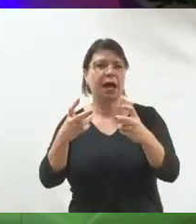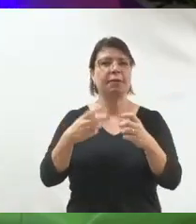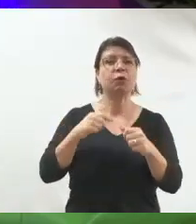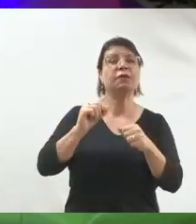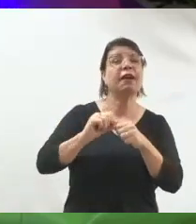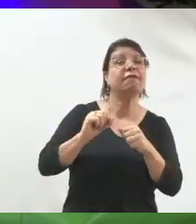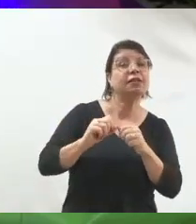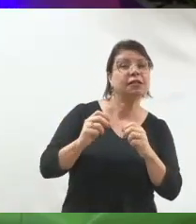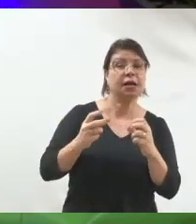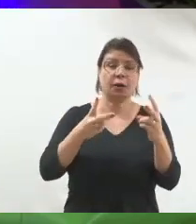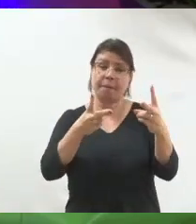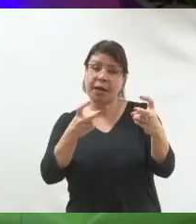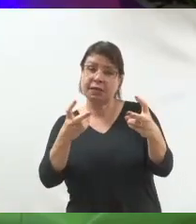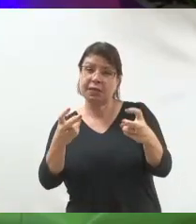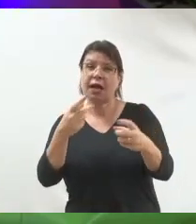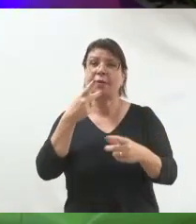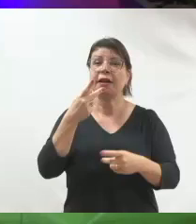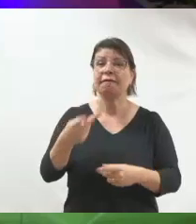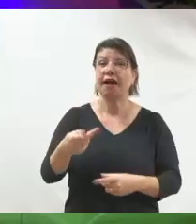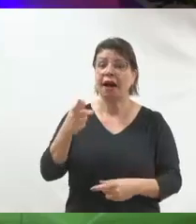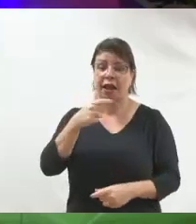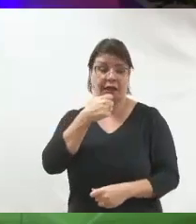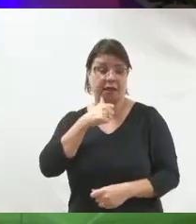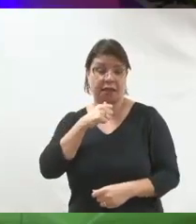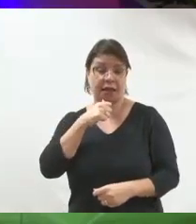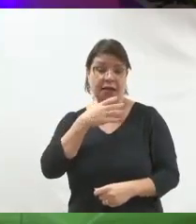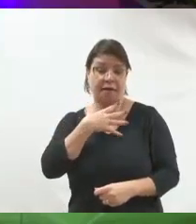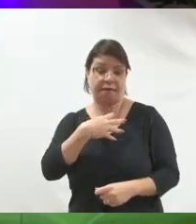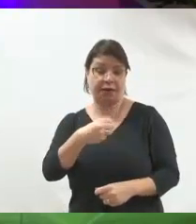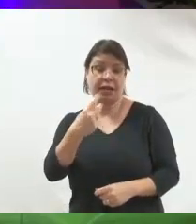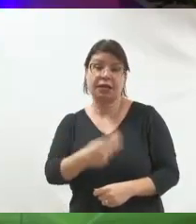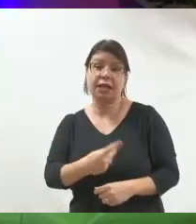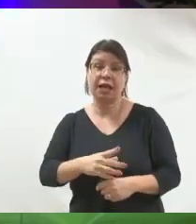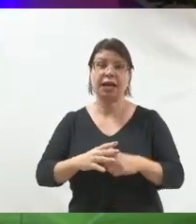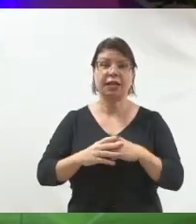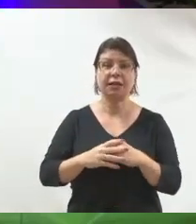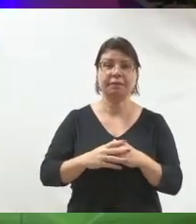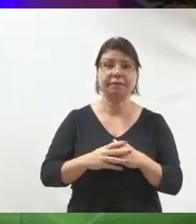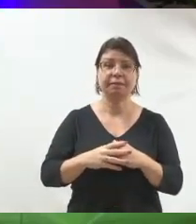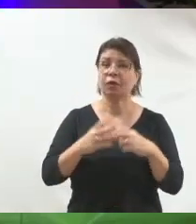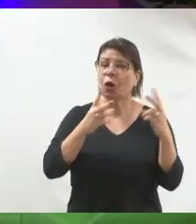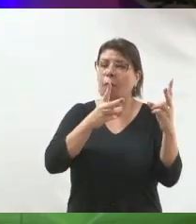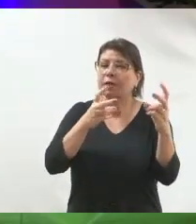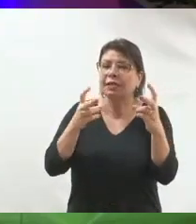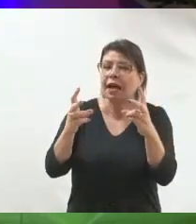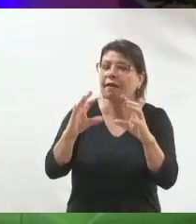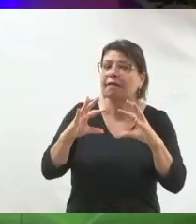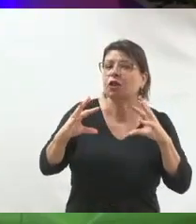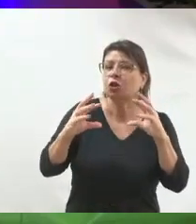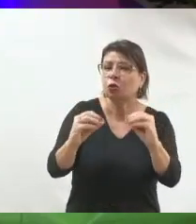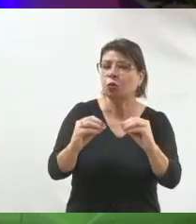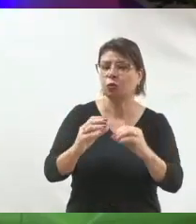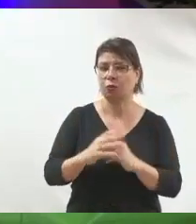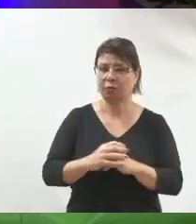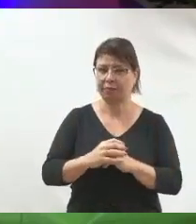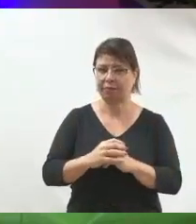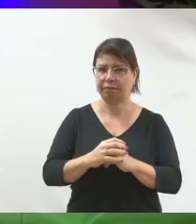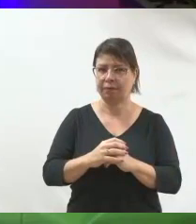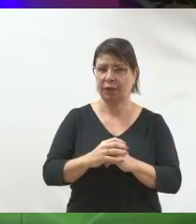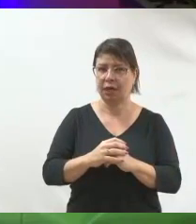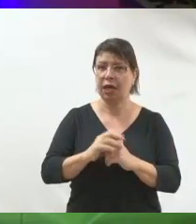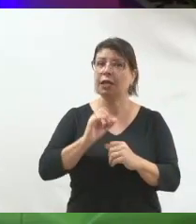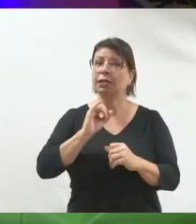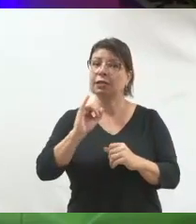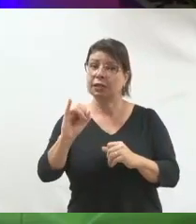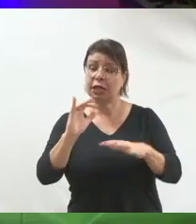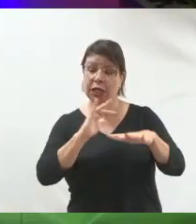ele trata e fala da filha dele, para saber se isso é verdadeiro. Então, usem desses exemplos para vocês perceberem se o conteúdo